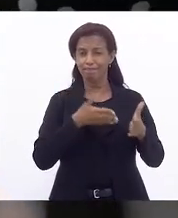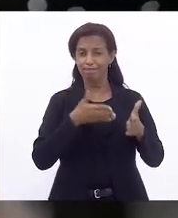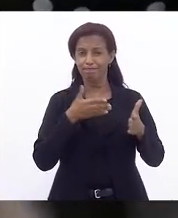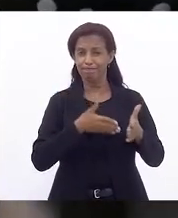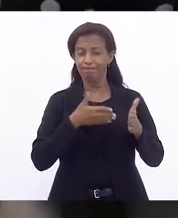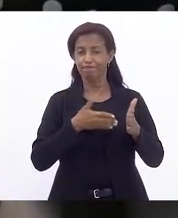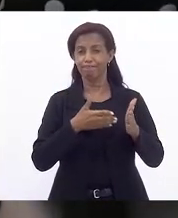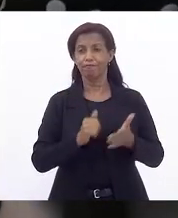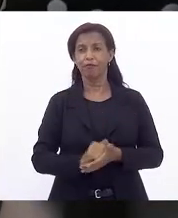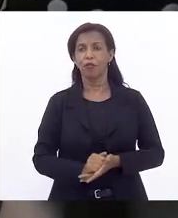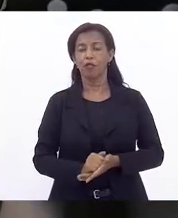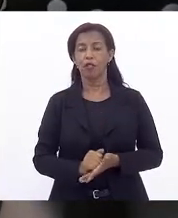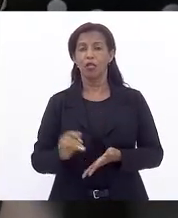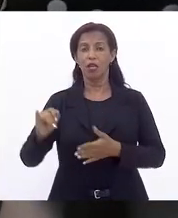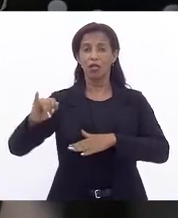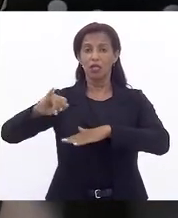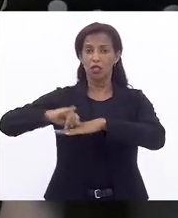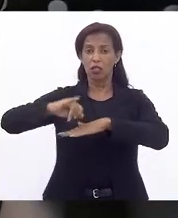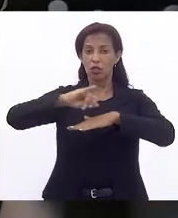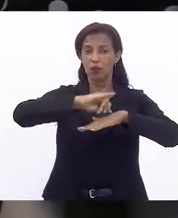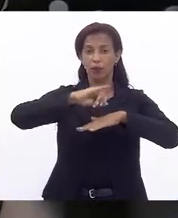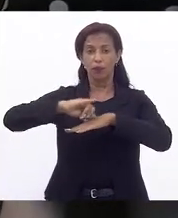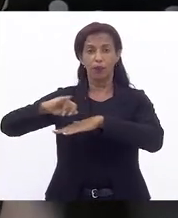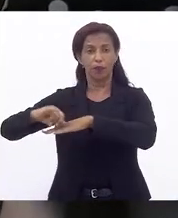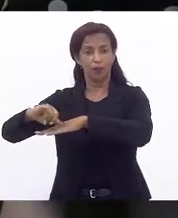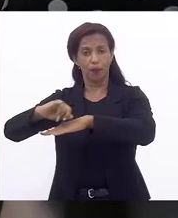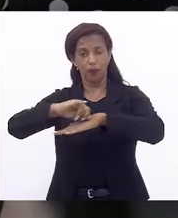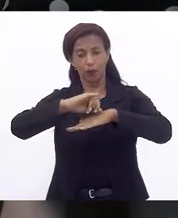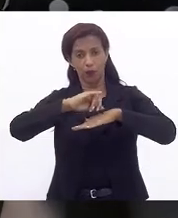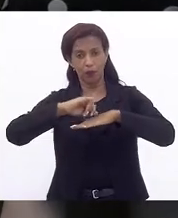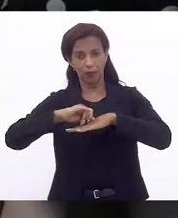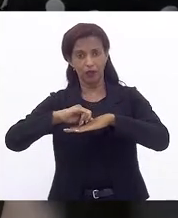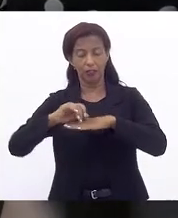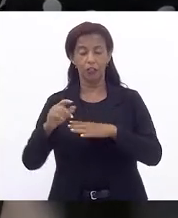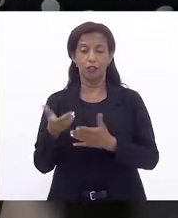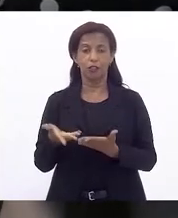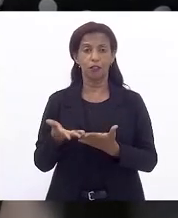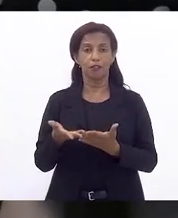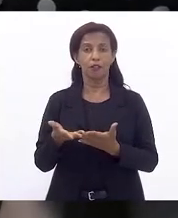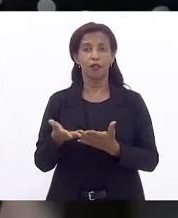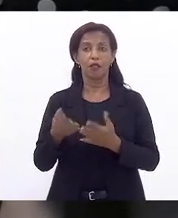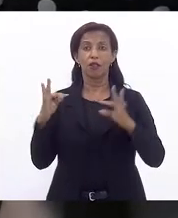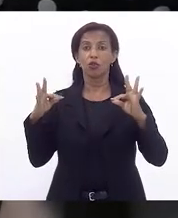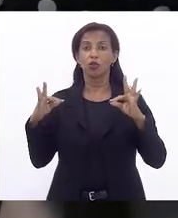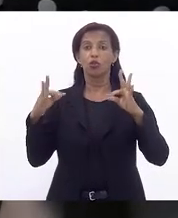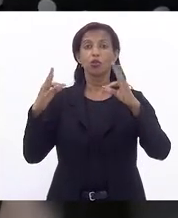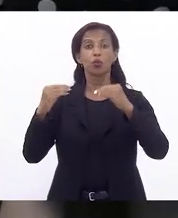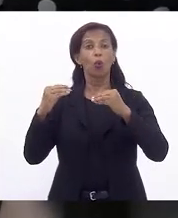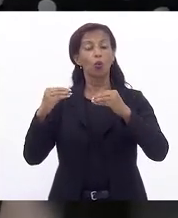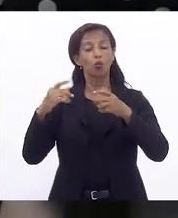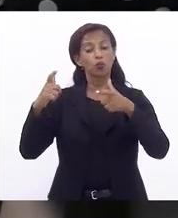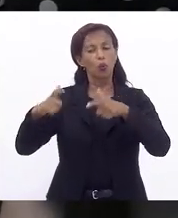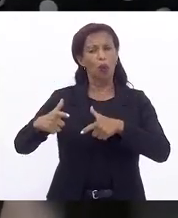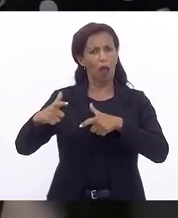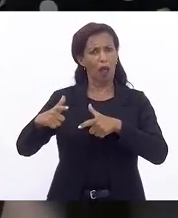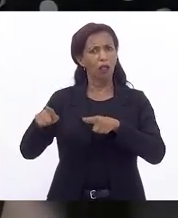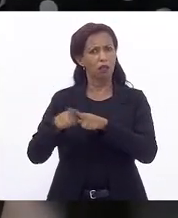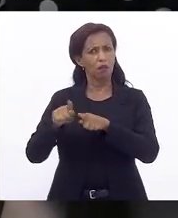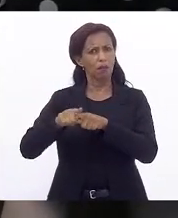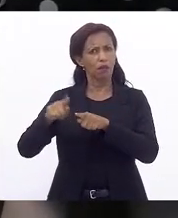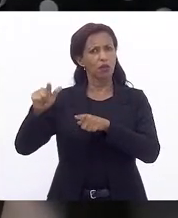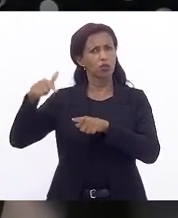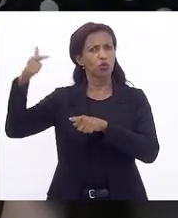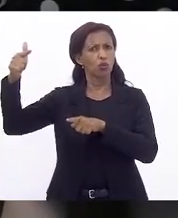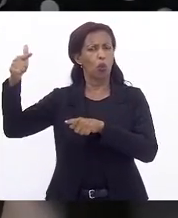sobre esses produtos expostos dos expositores que vêm de todos os lugares, inclusive de fora do Brasil, para